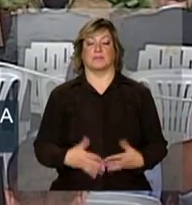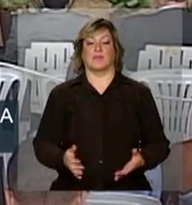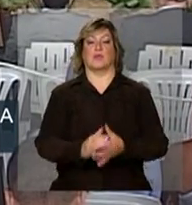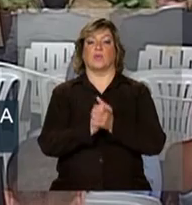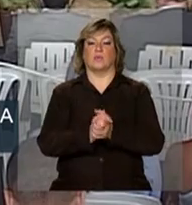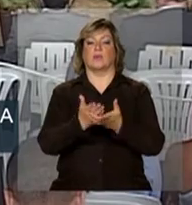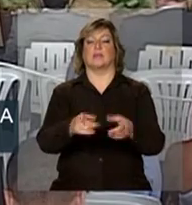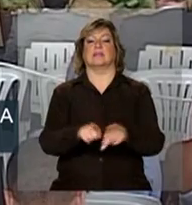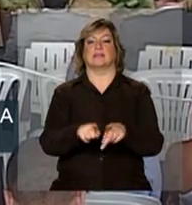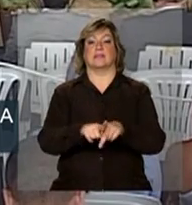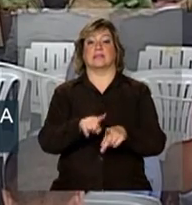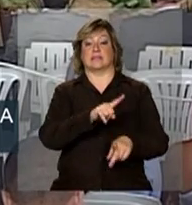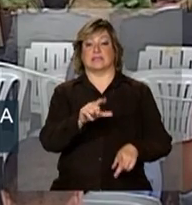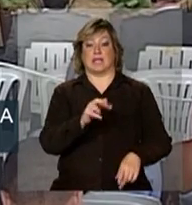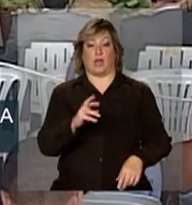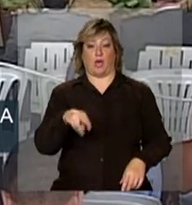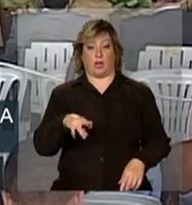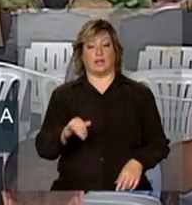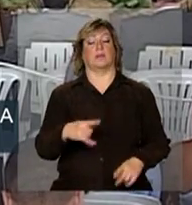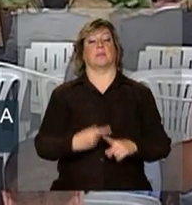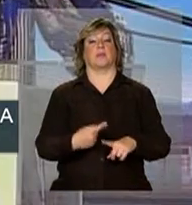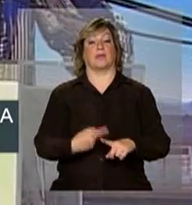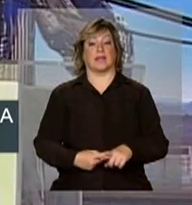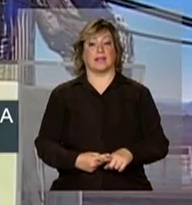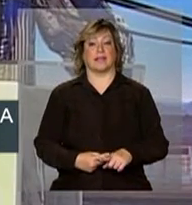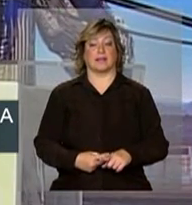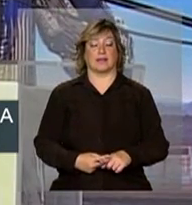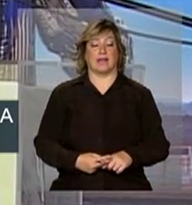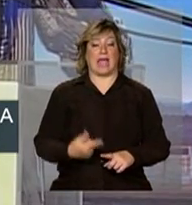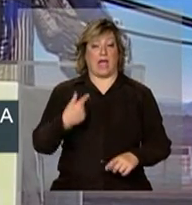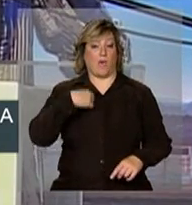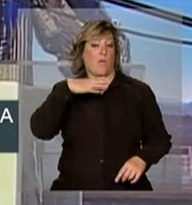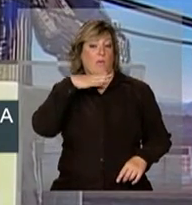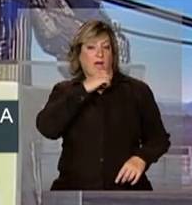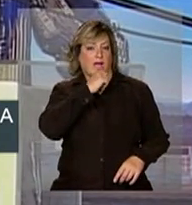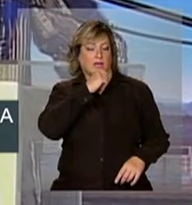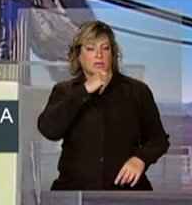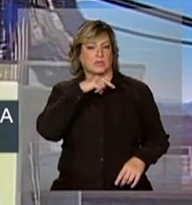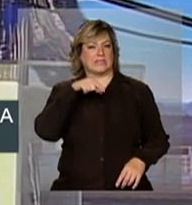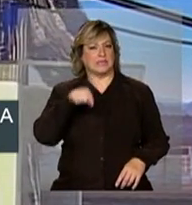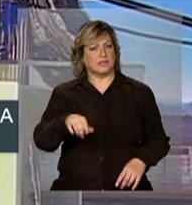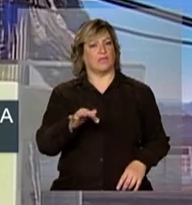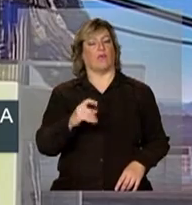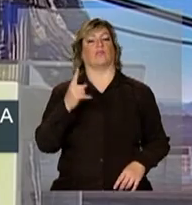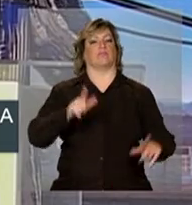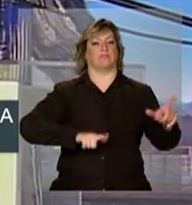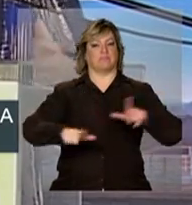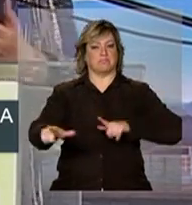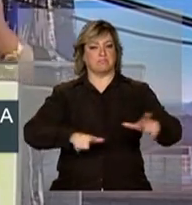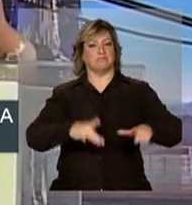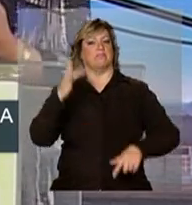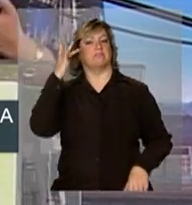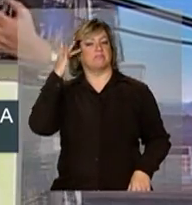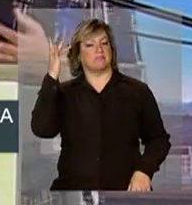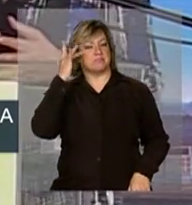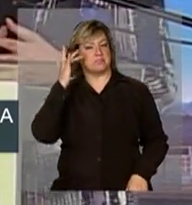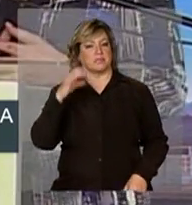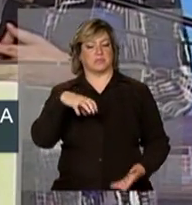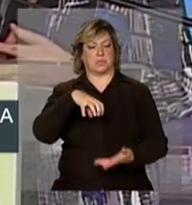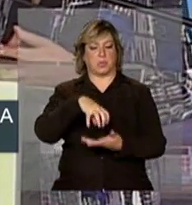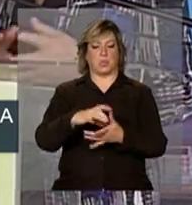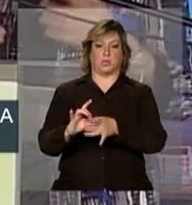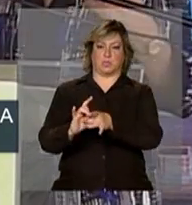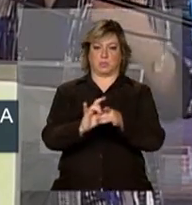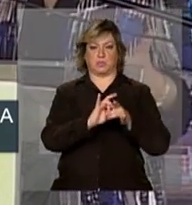saúdo também o Zaroni, porque acho que isso foi um trabalho de equipe, um trabalho de